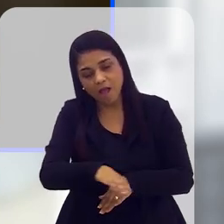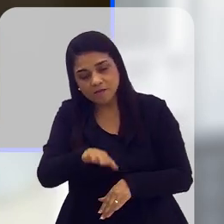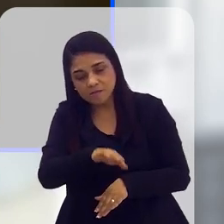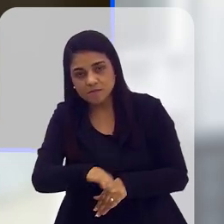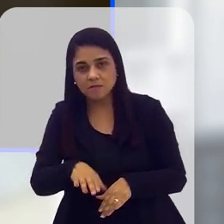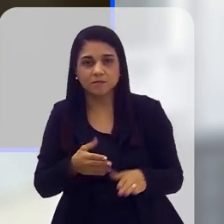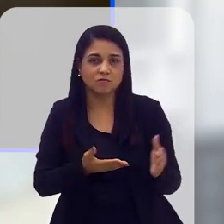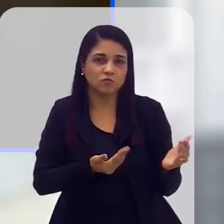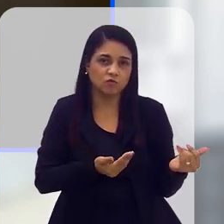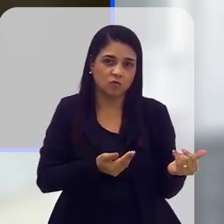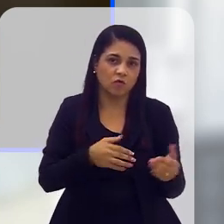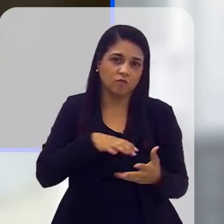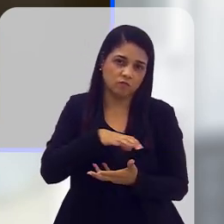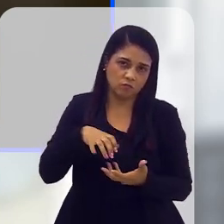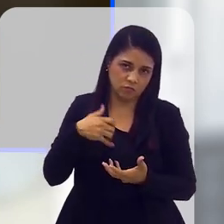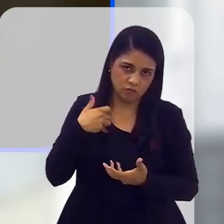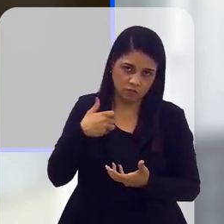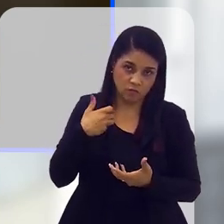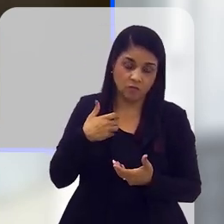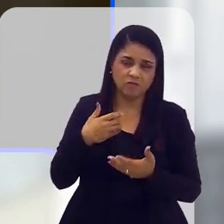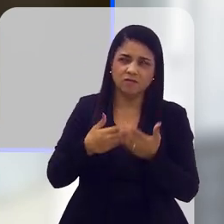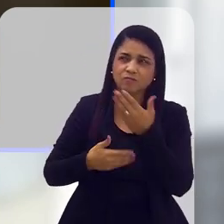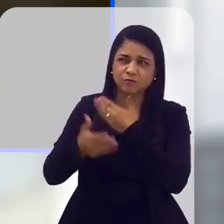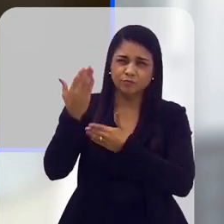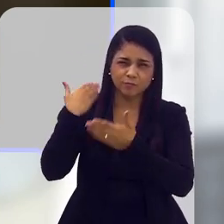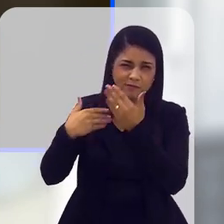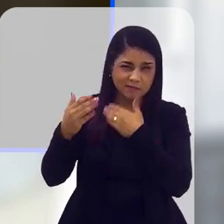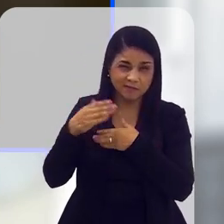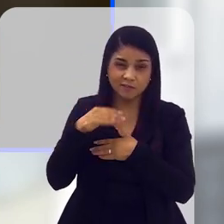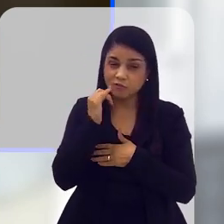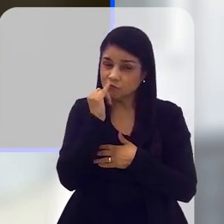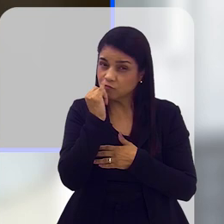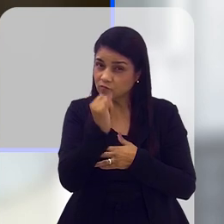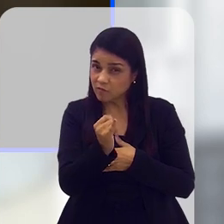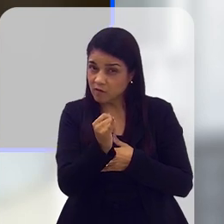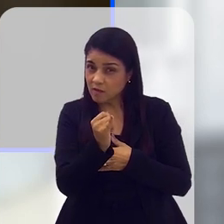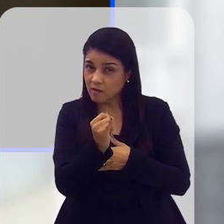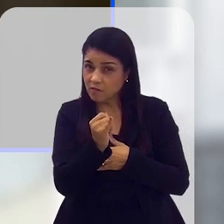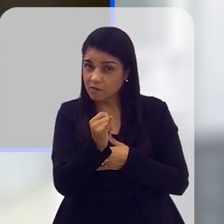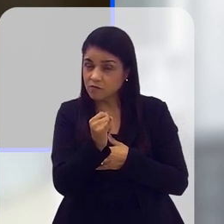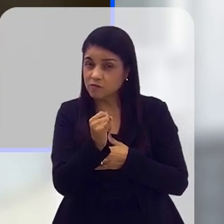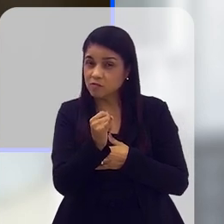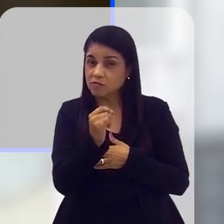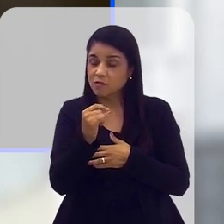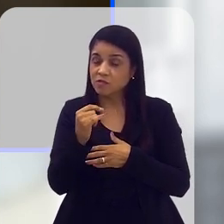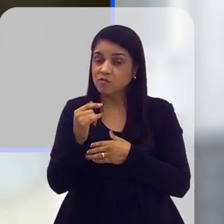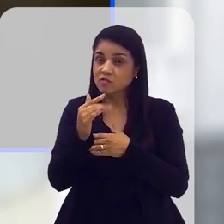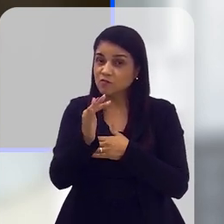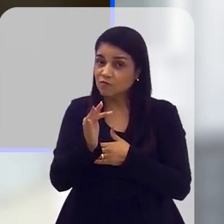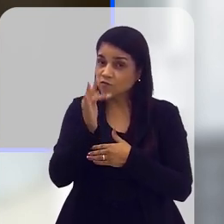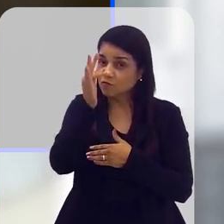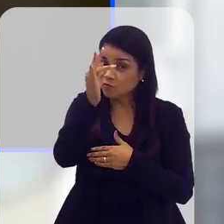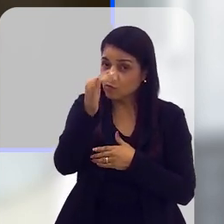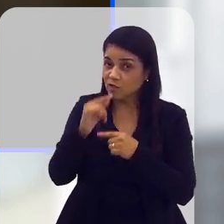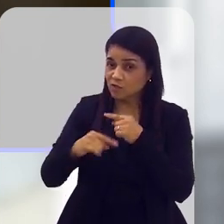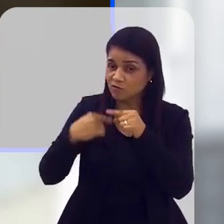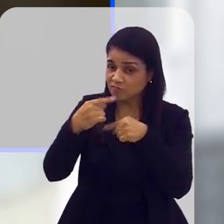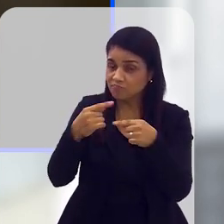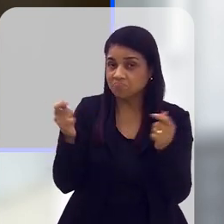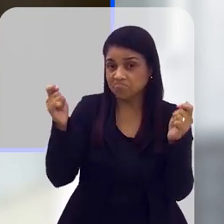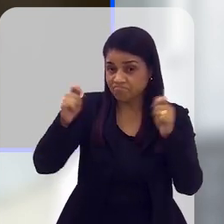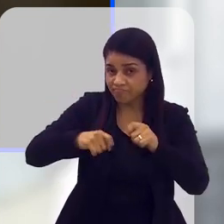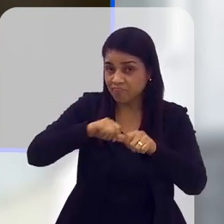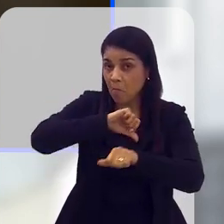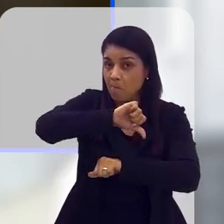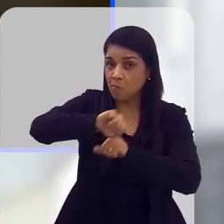as crianças. E a gente, há um tempo atrás, colocava a conta, vamos dizer assim, né, nas futuras gerações